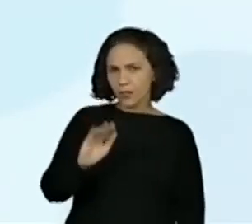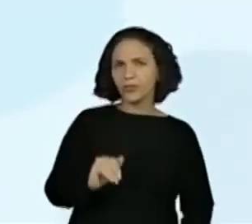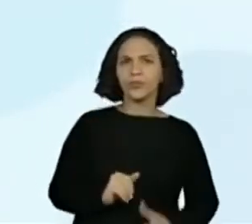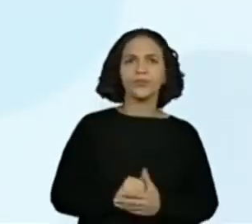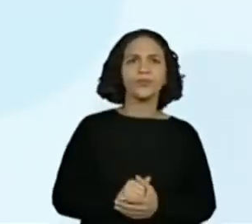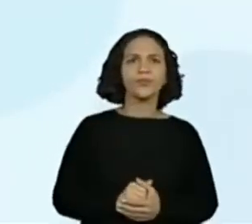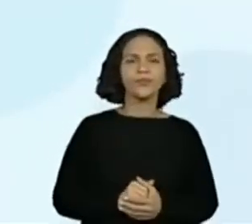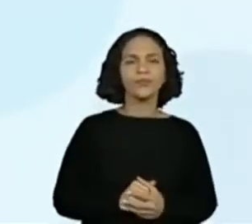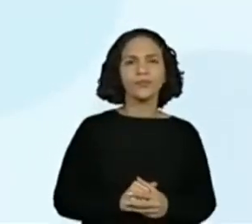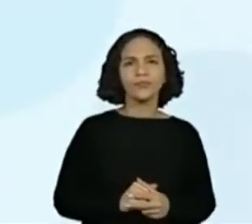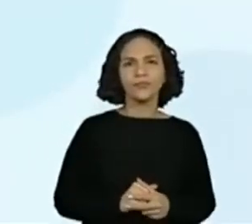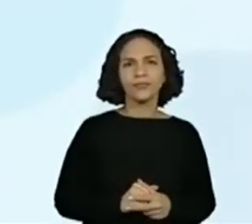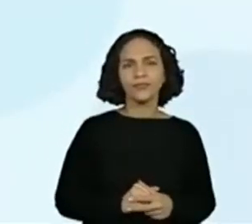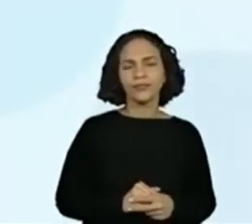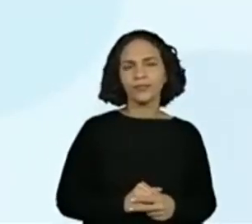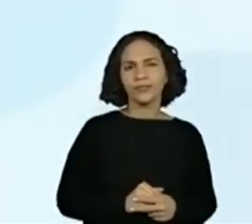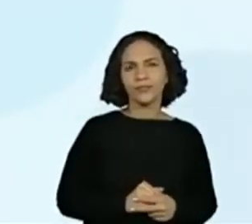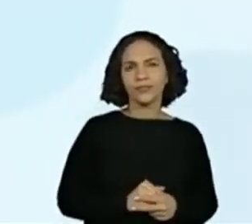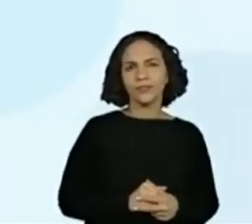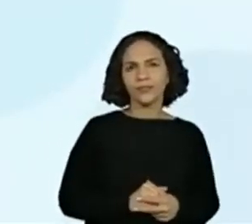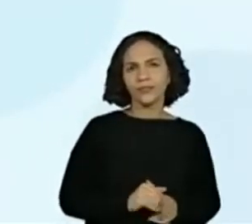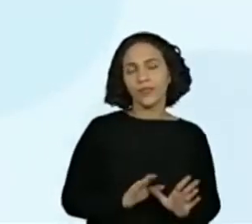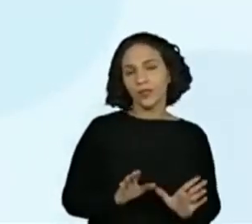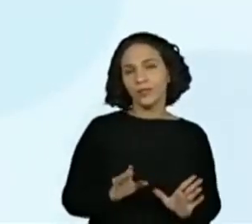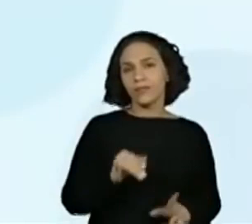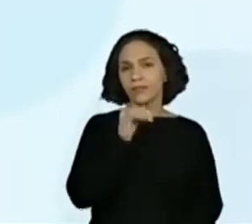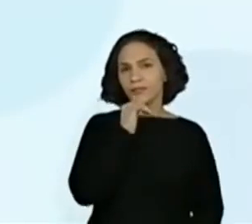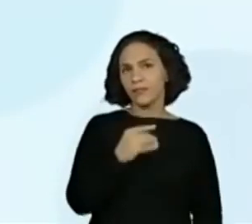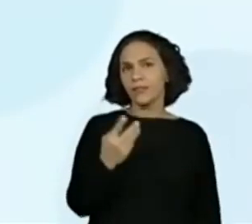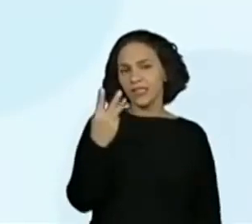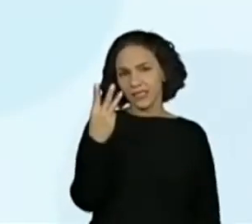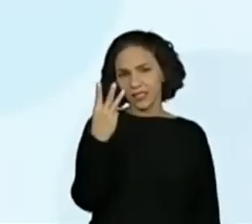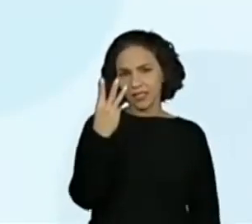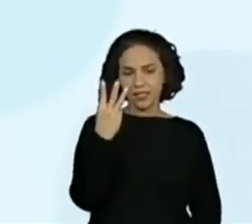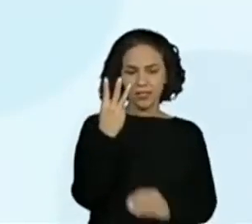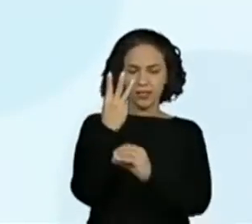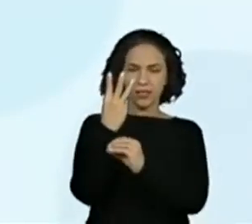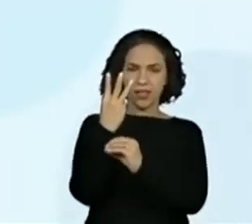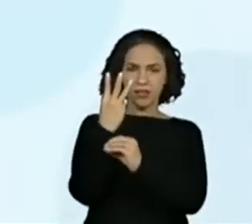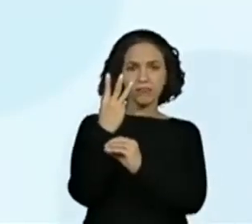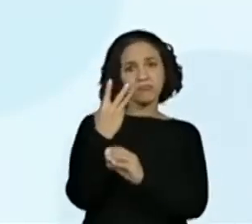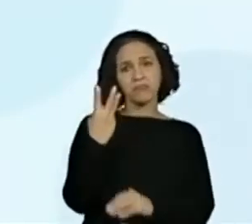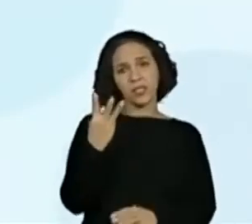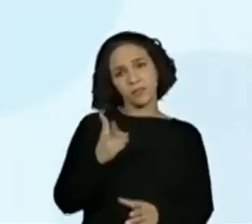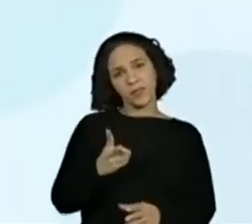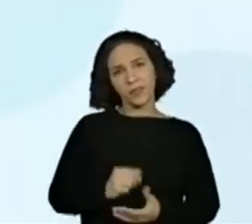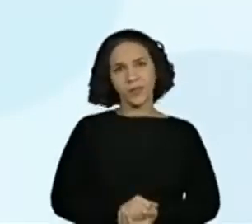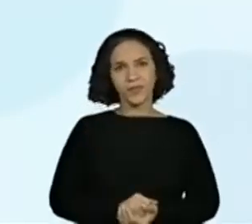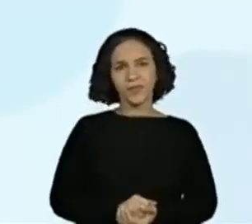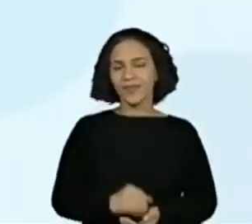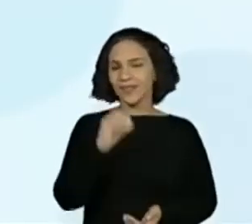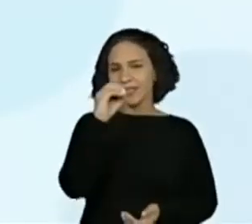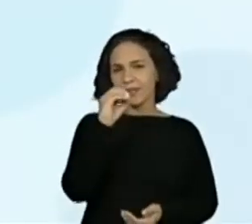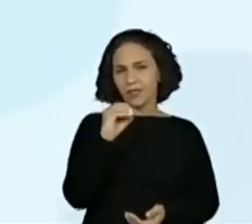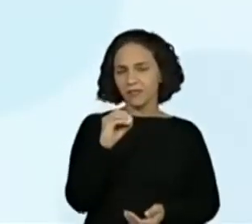Certo? Então, vamos lá. 3 mais 0 é igual a 3. 0 mais 0 é igual a